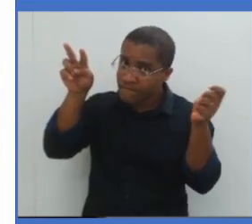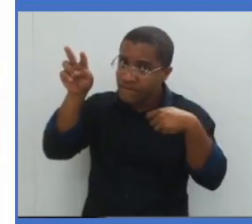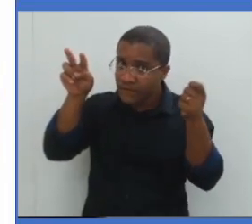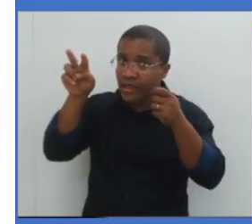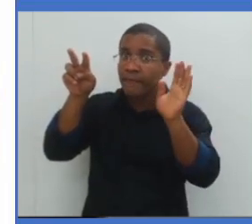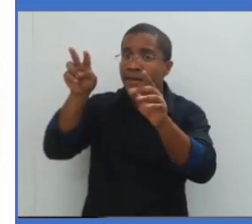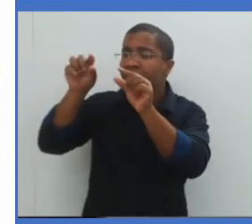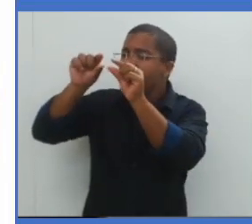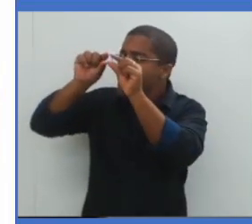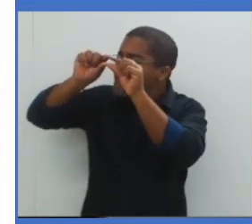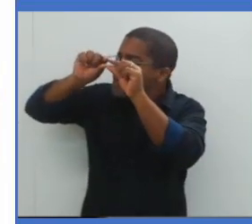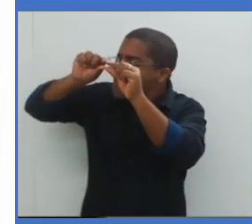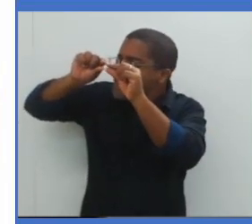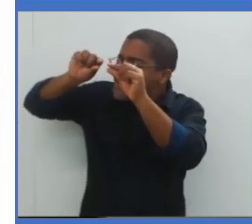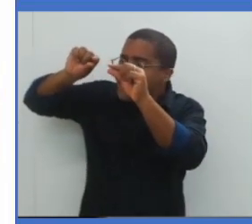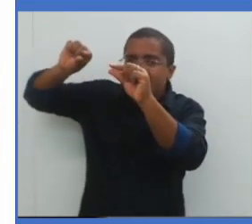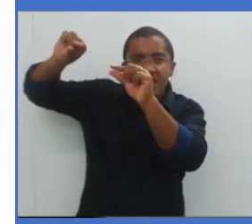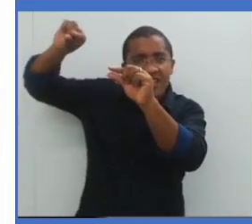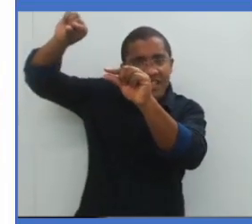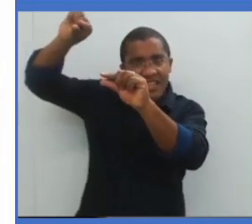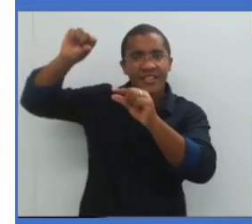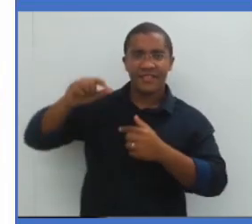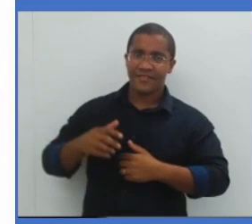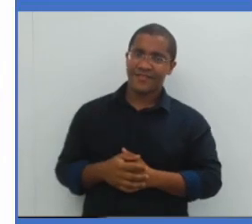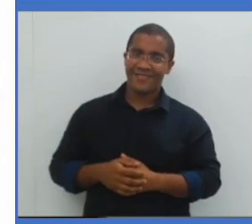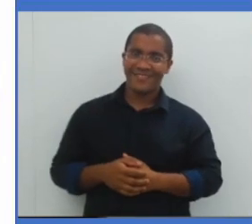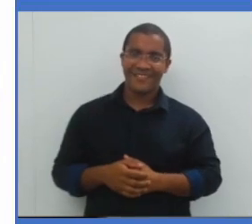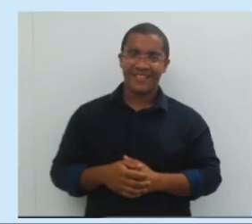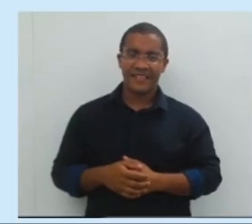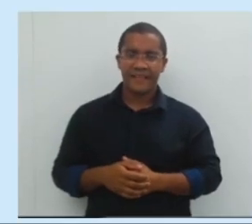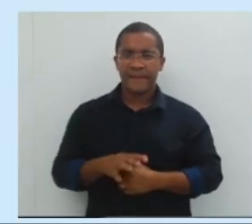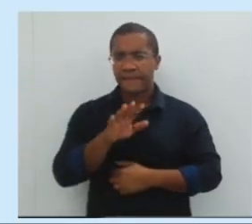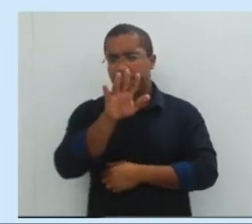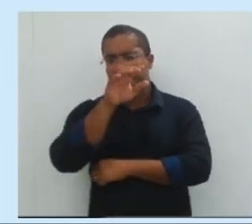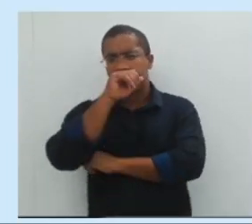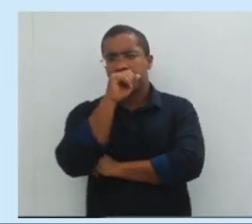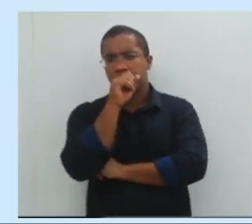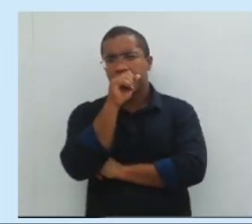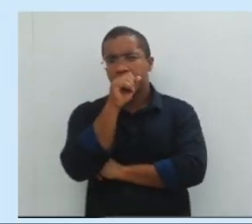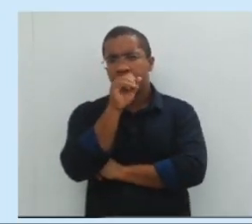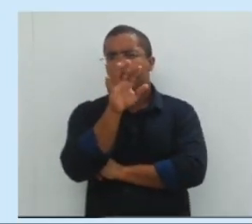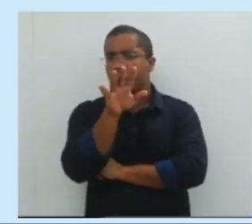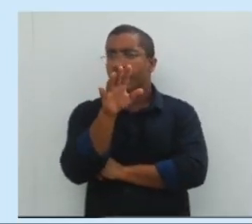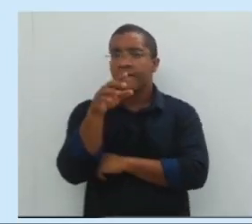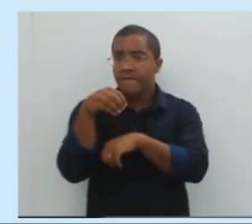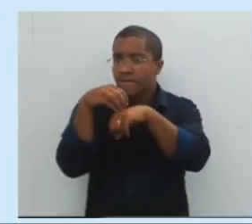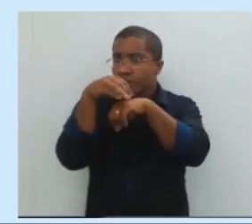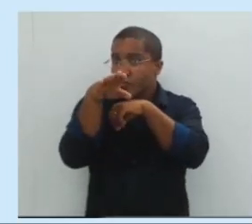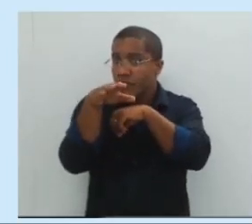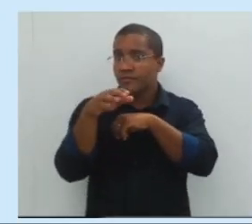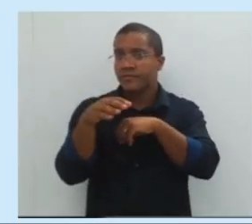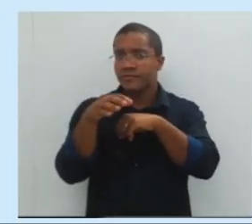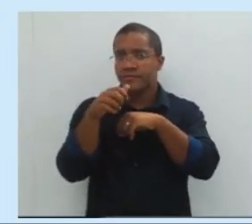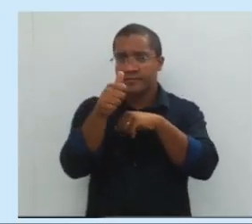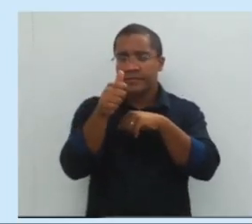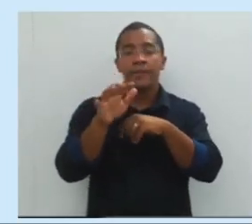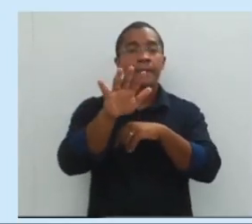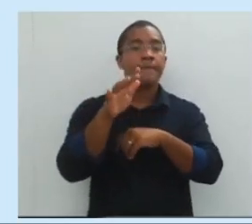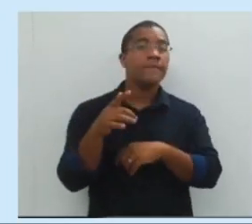metade da face iluminada. Assim como a crescente. Vê só, gente. Olha a dica de Dantas.